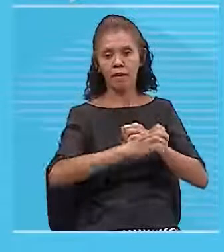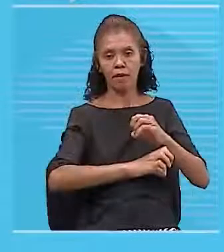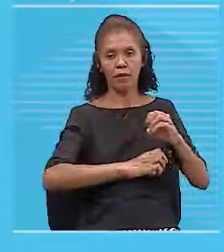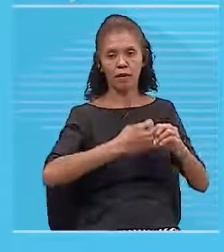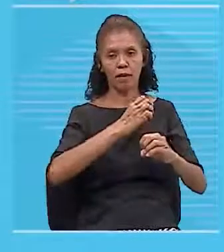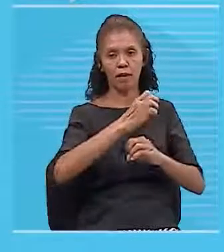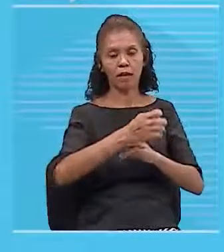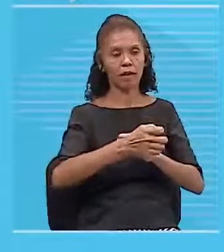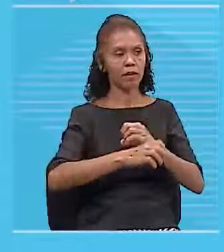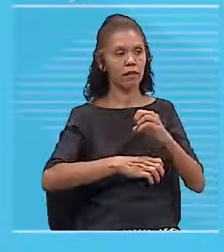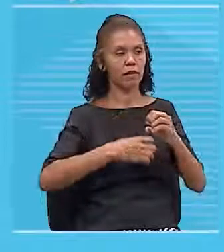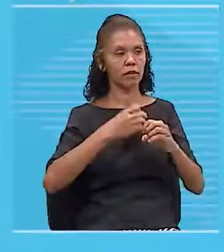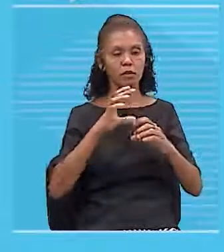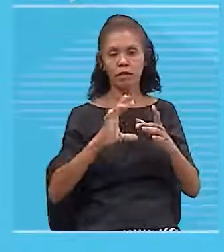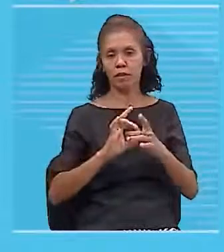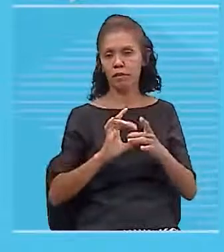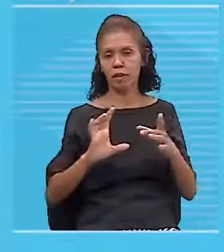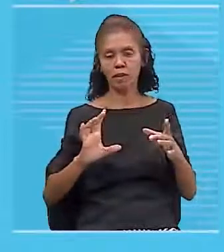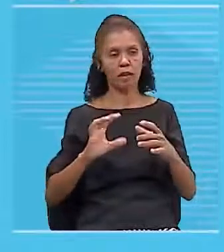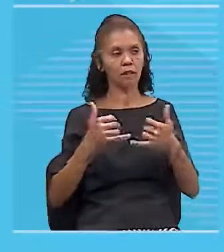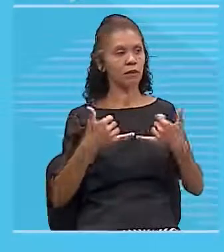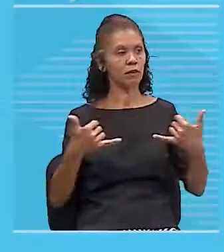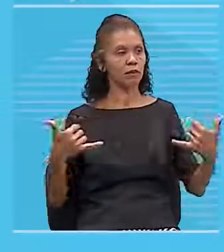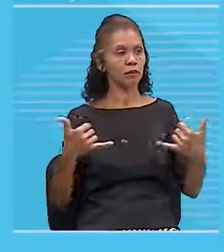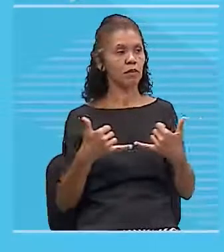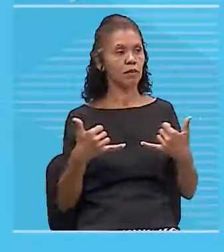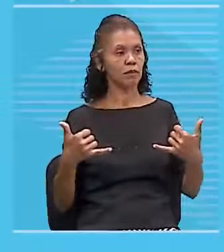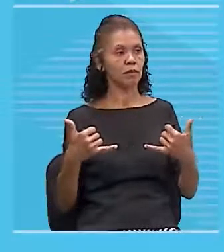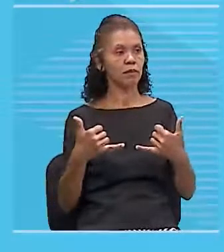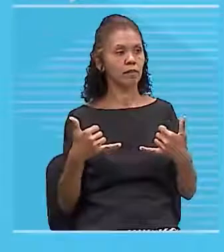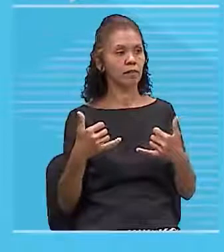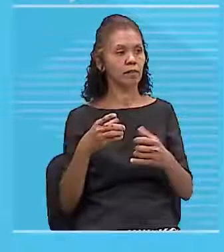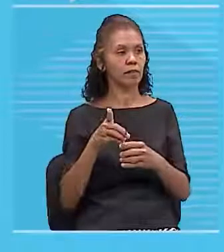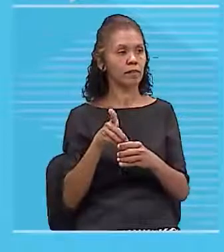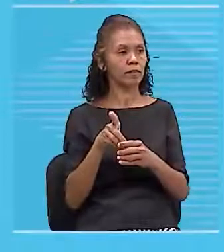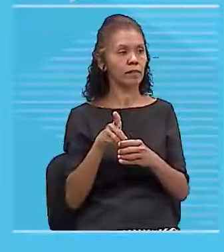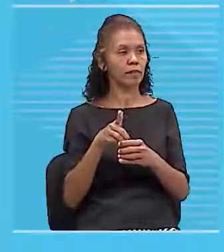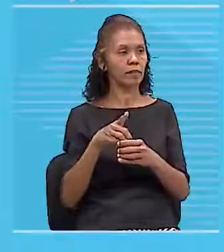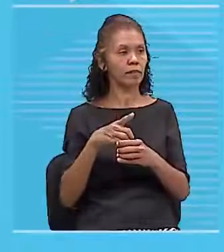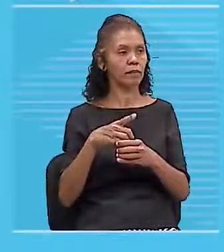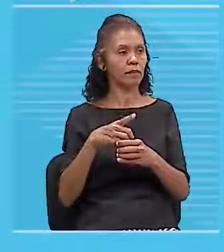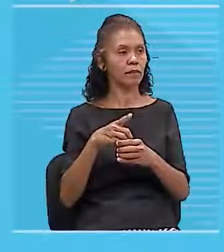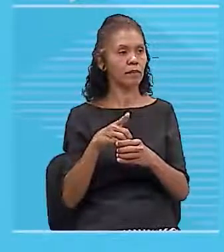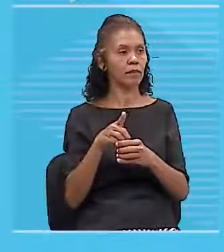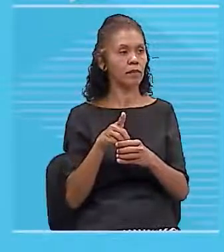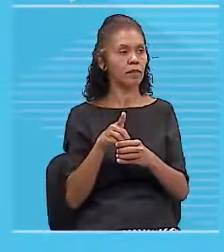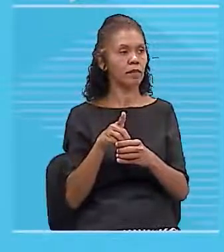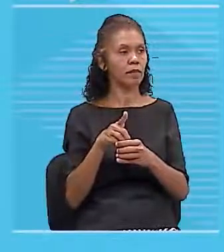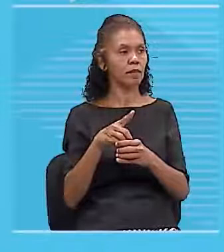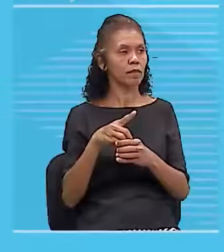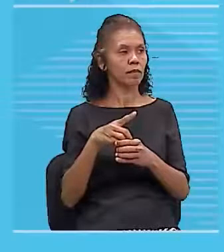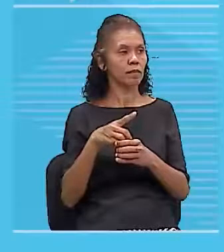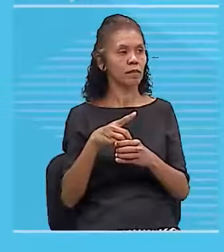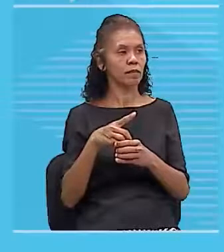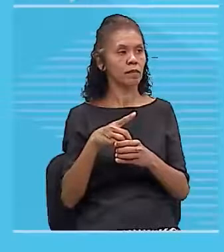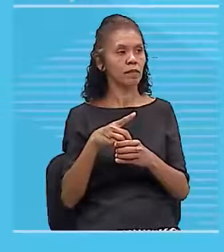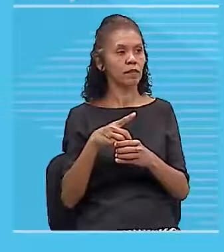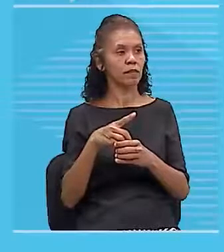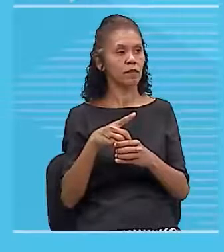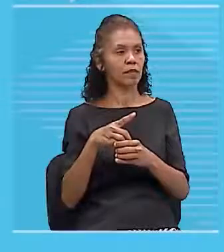deslocando no fio condutor, a bússola, ela muda a posição da sua agulha,